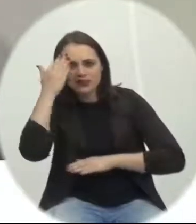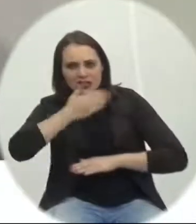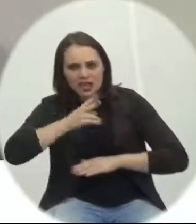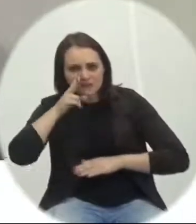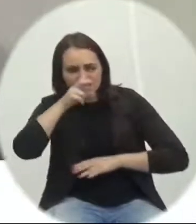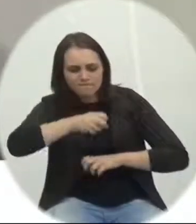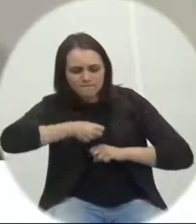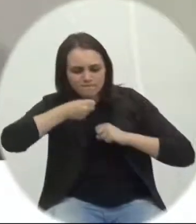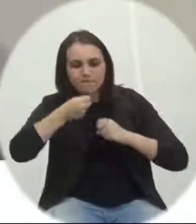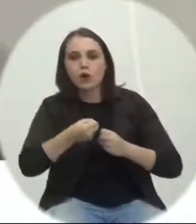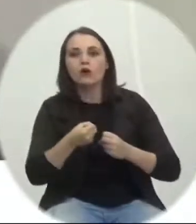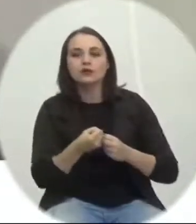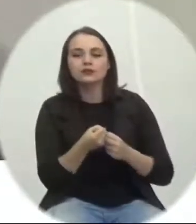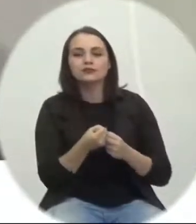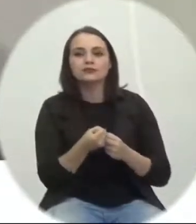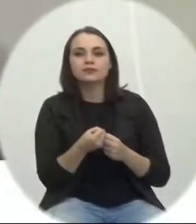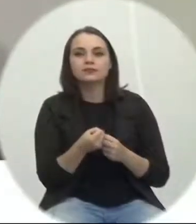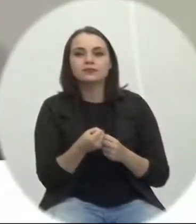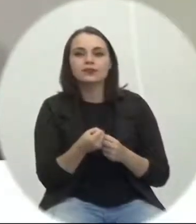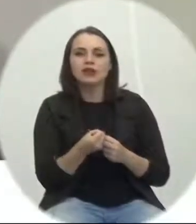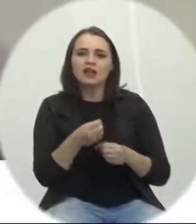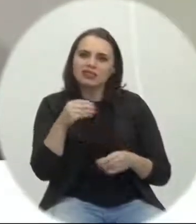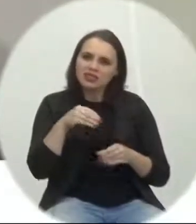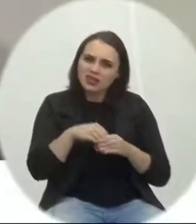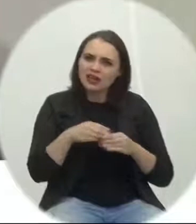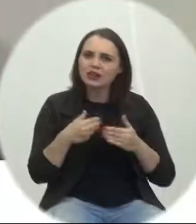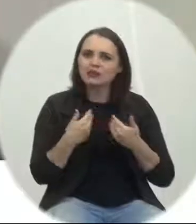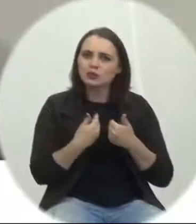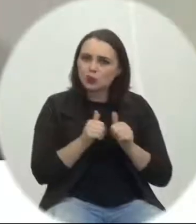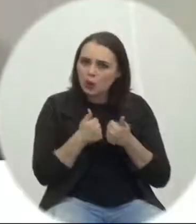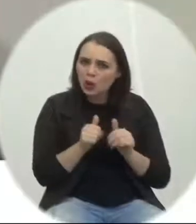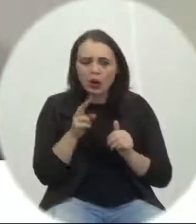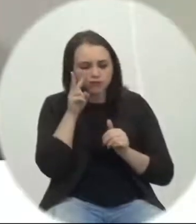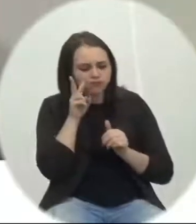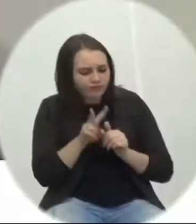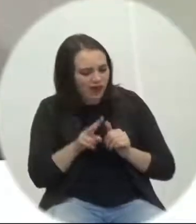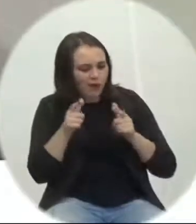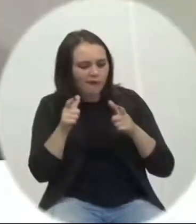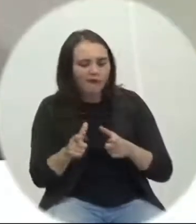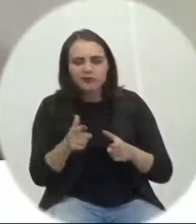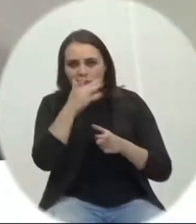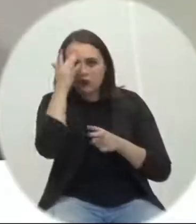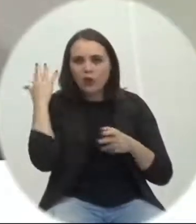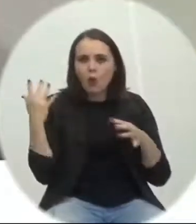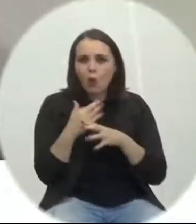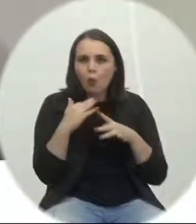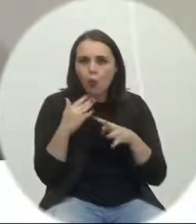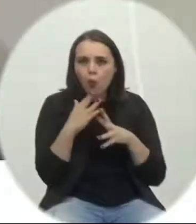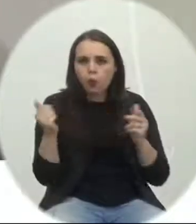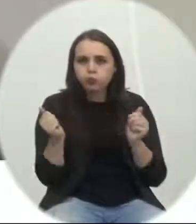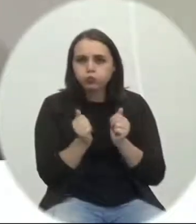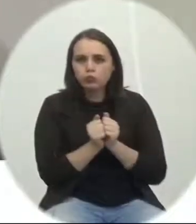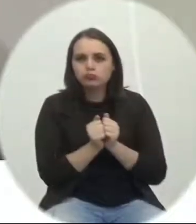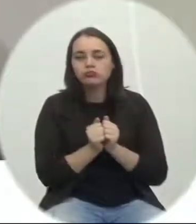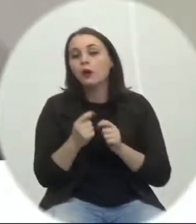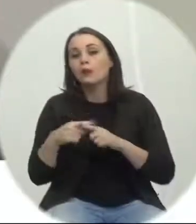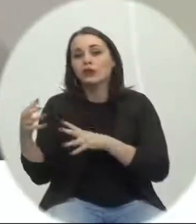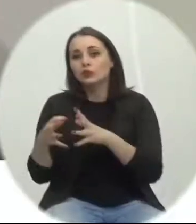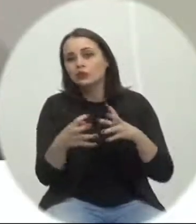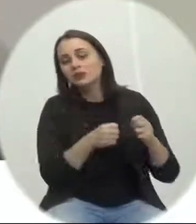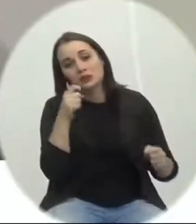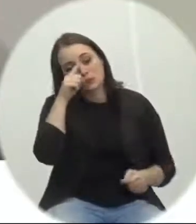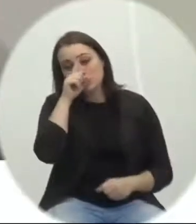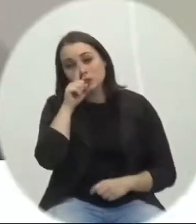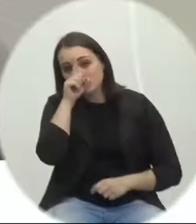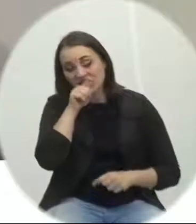dessas linhas de ônibus, esse pessoal onde estão aglomerados, isso aí é o grande risco que se corre e é